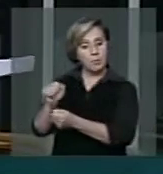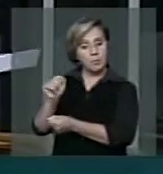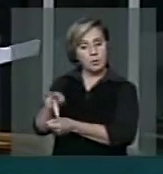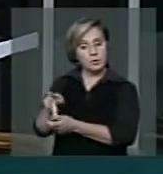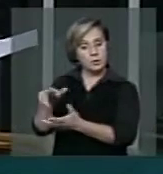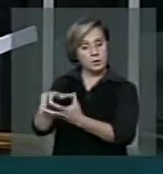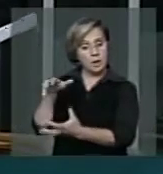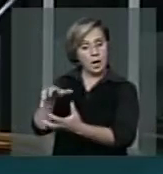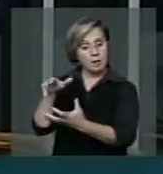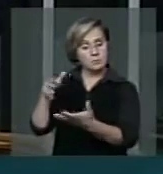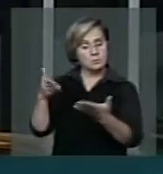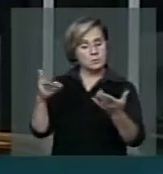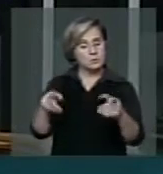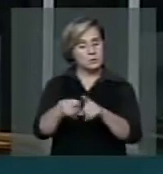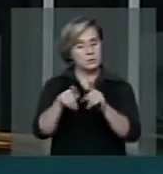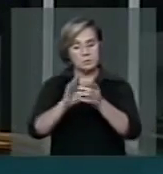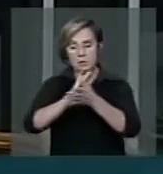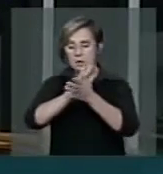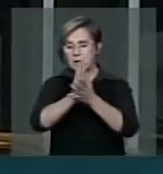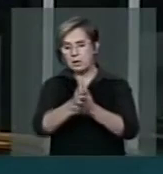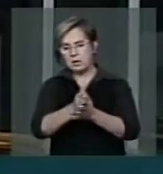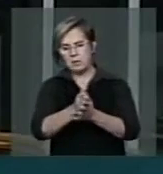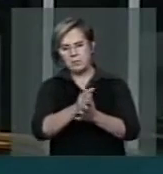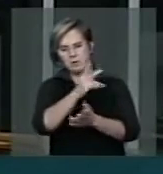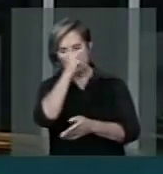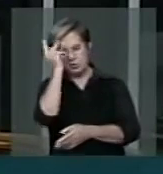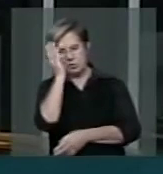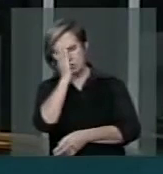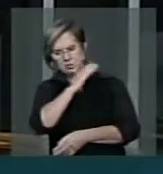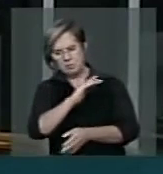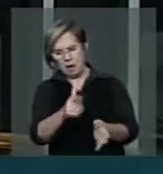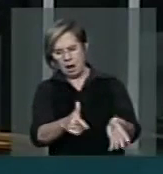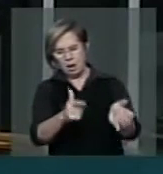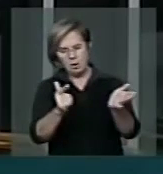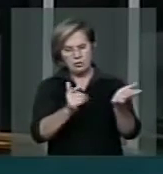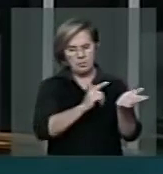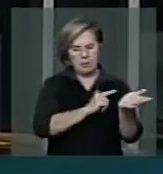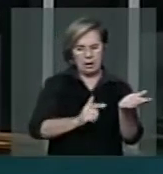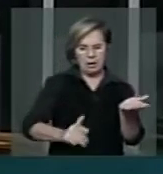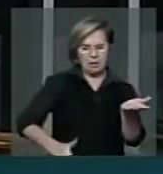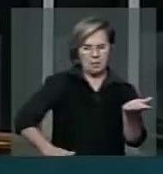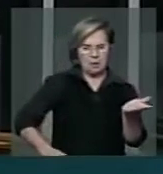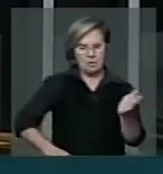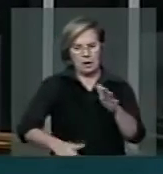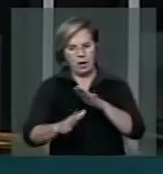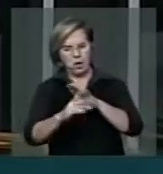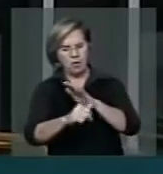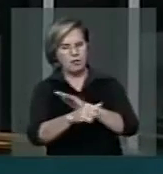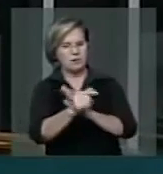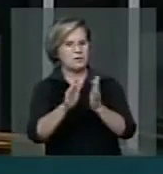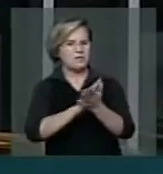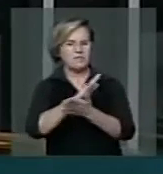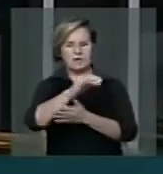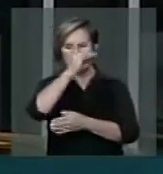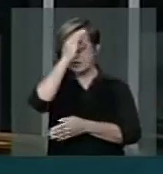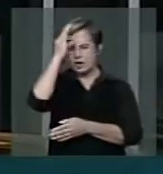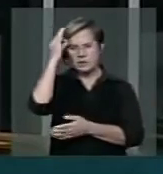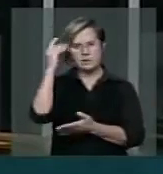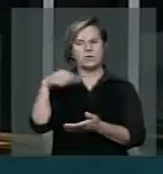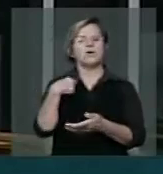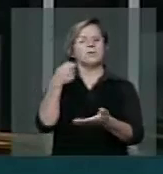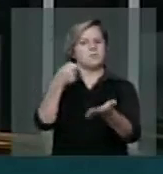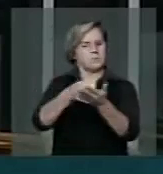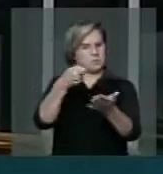impunidade contra esses criminosos. Nós temos essa bandeira de luta desde que foi eleito para a sua casa. precisamos punir de forma mais